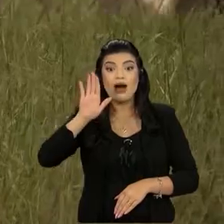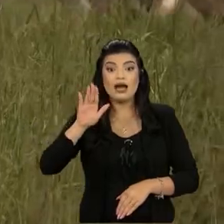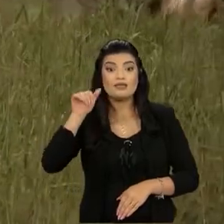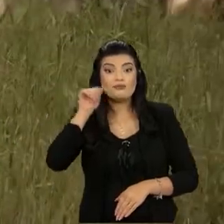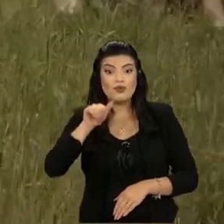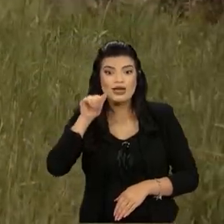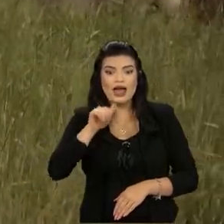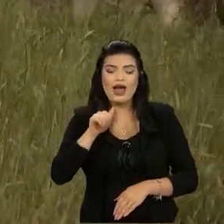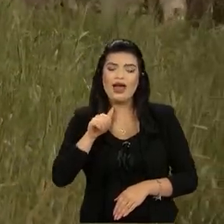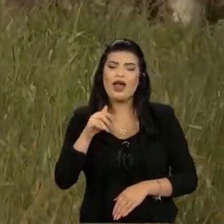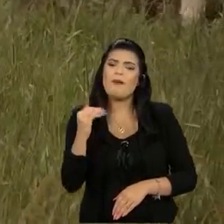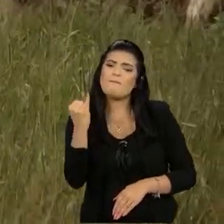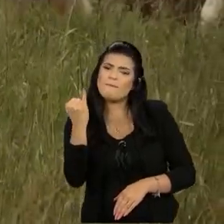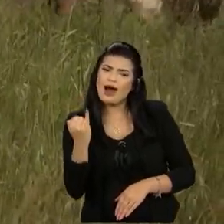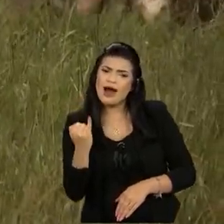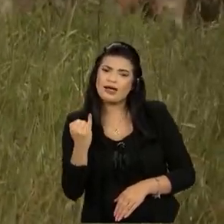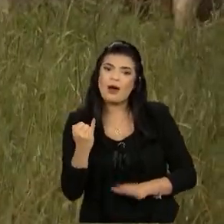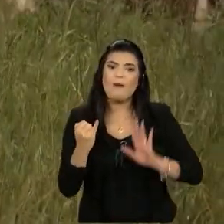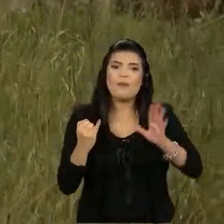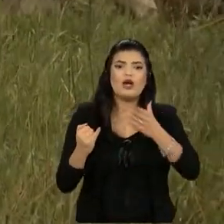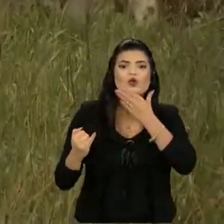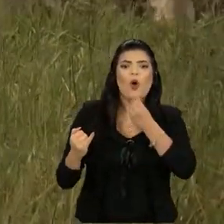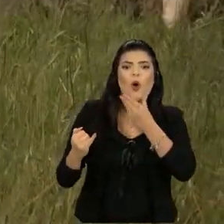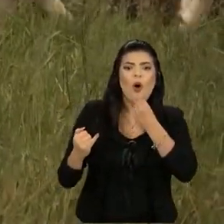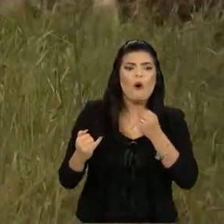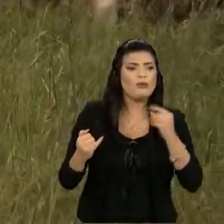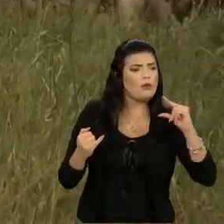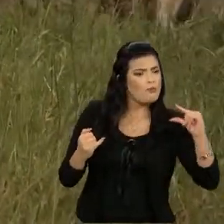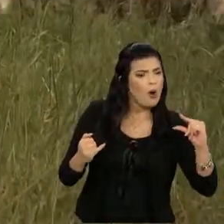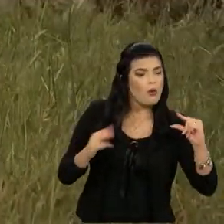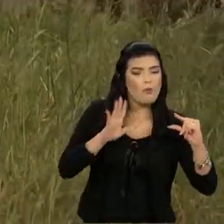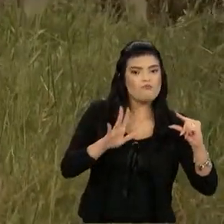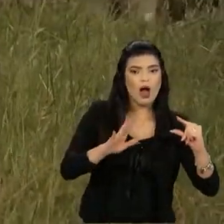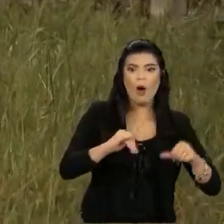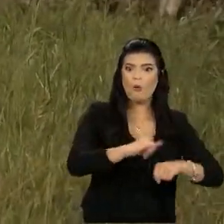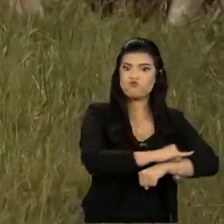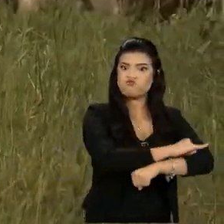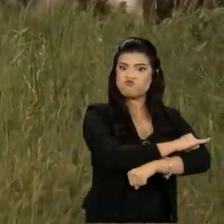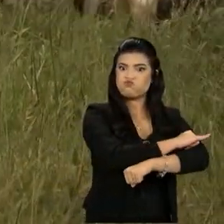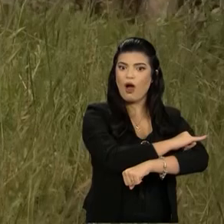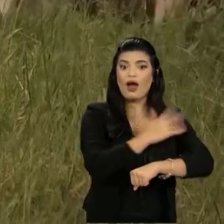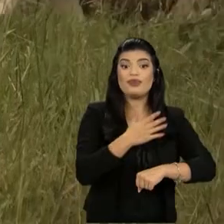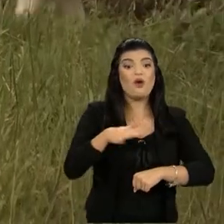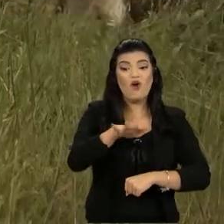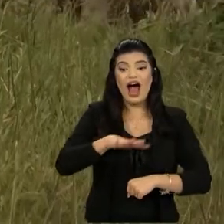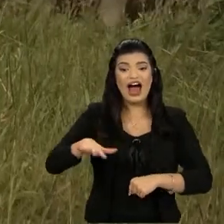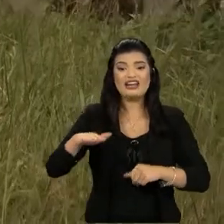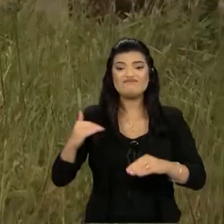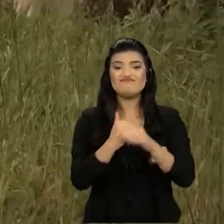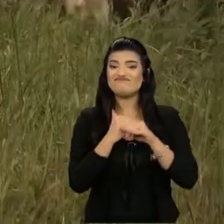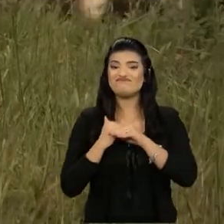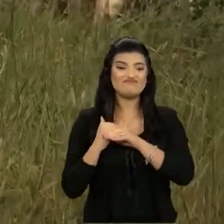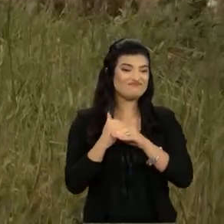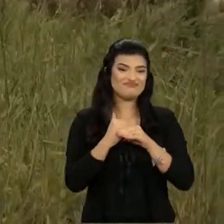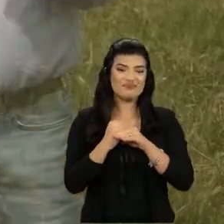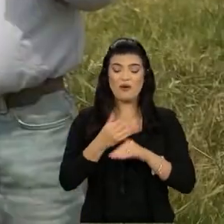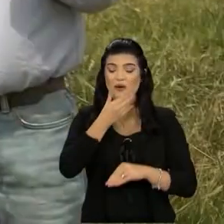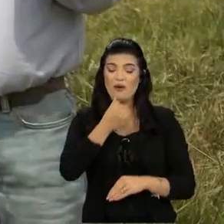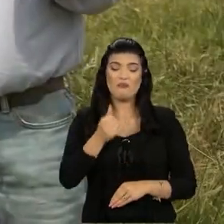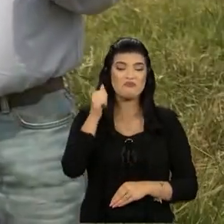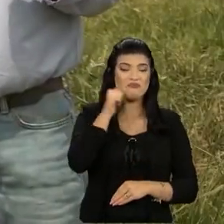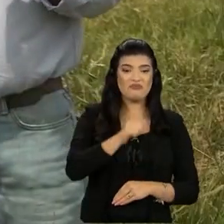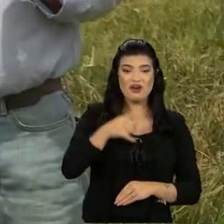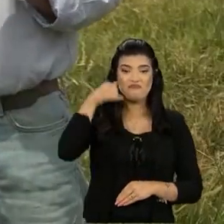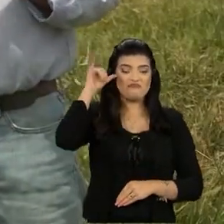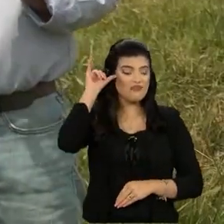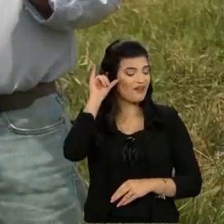pouco menos de peso. Menos machos ganhando mais peso. Em resumo, o ganho por área está muito parecido. Tanto de macho quanto de fêmea. Com